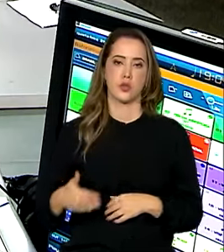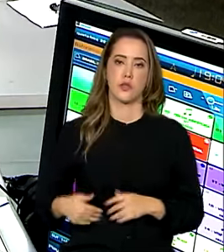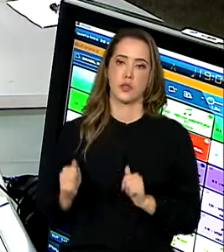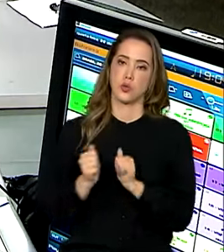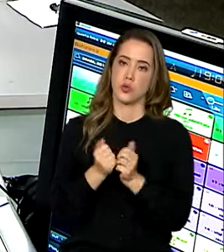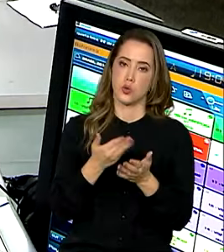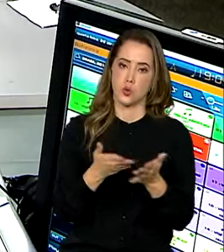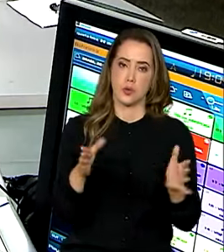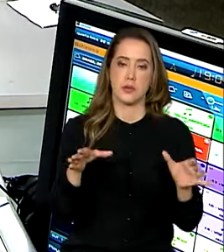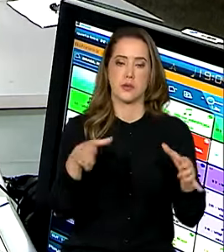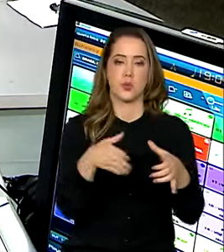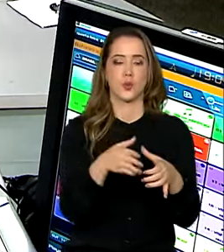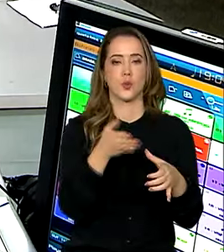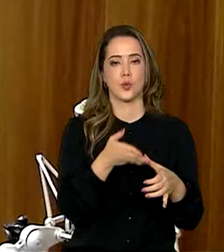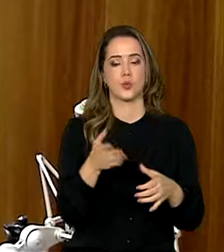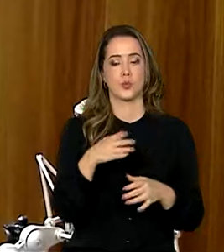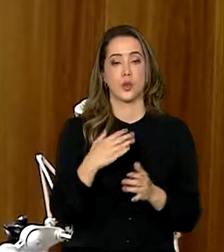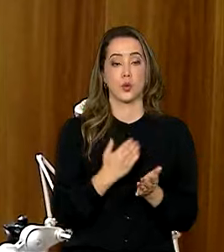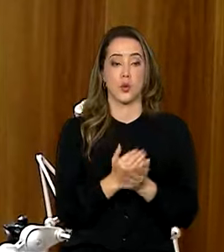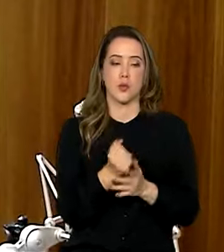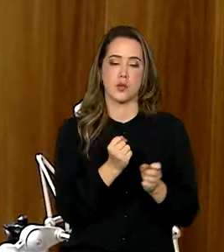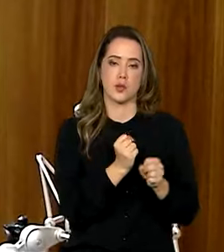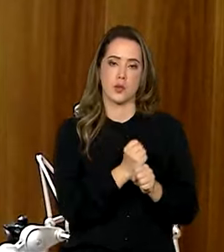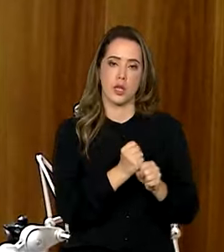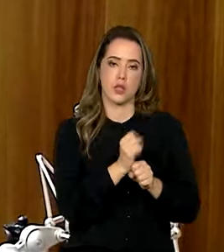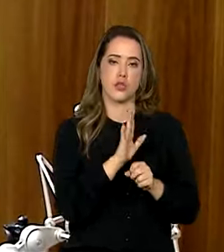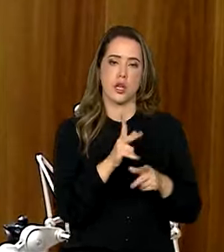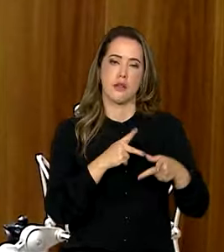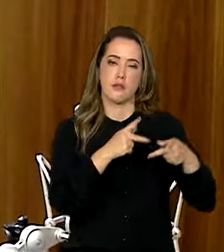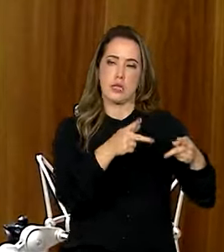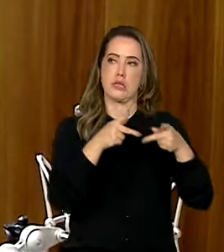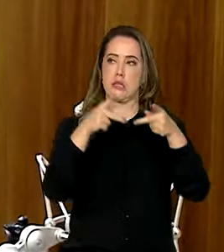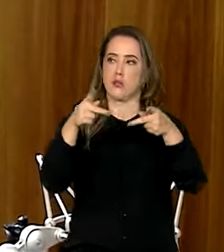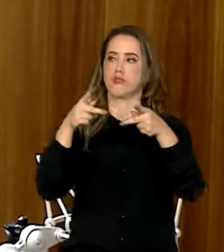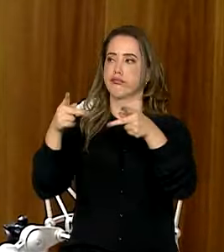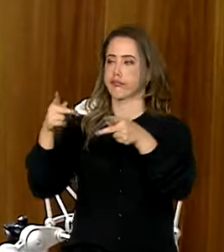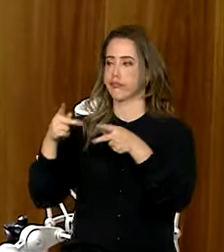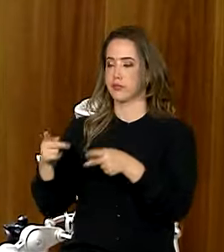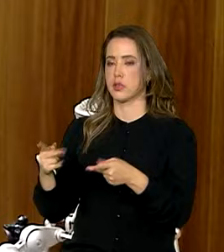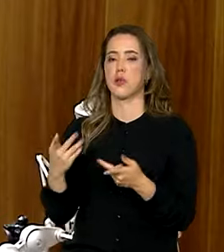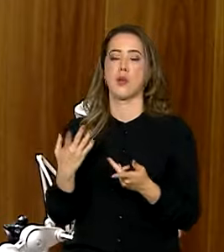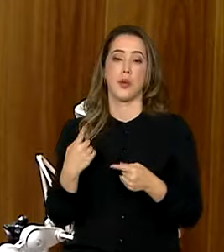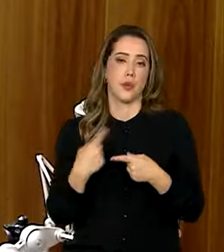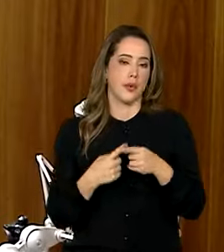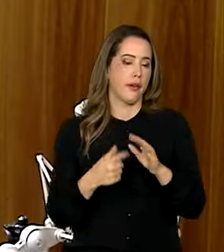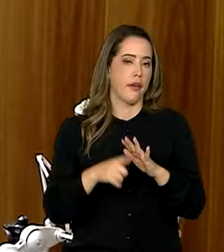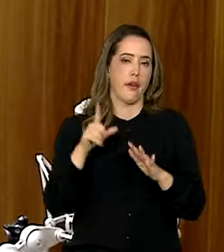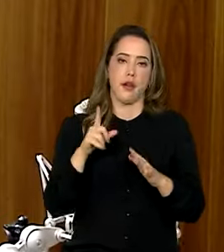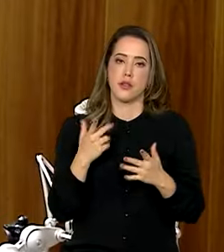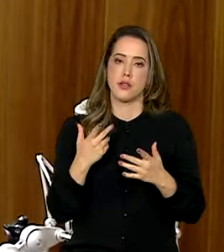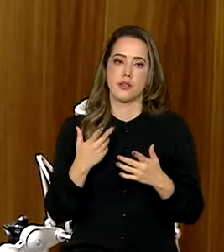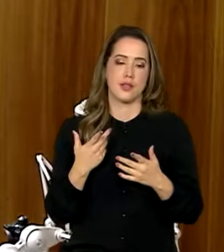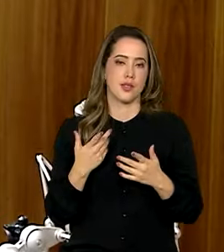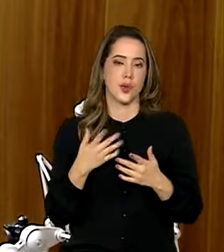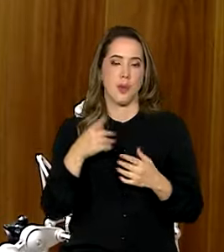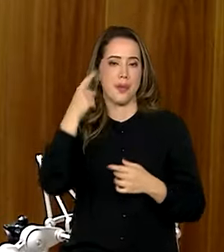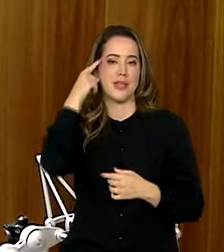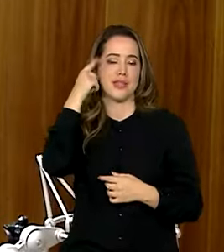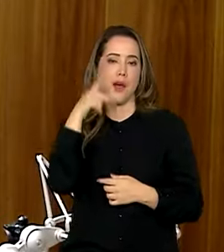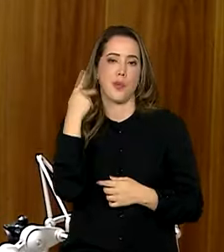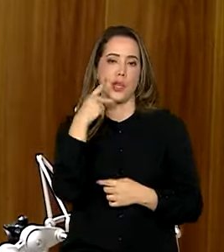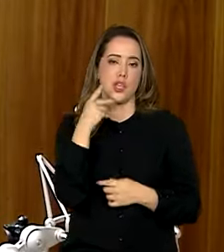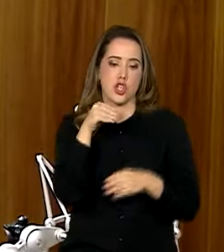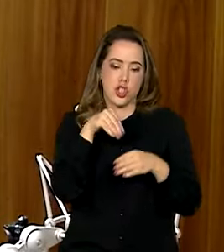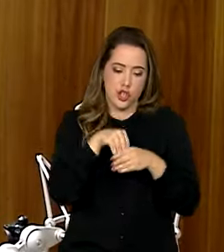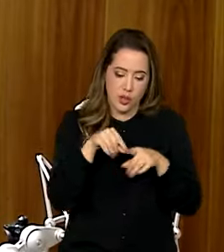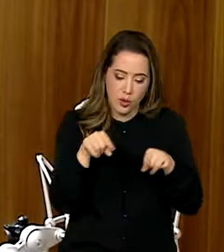eles. Por isso que desde o começo do ano nós fizemos diversas caravanas, porque foi essencial. Era impossível a gente começar a pensar qualquer política pública de dentro do